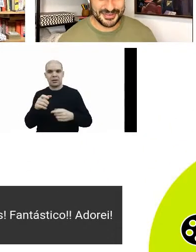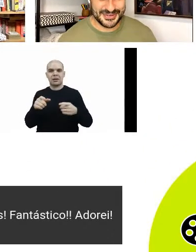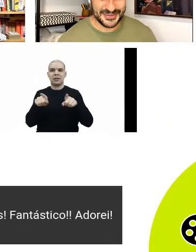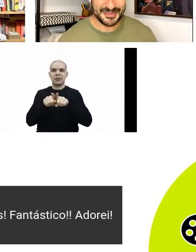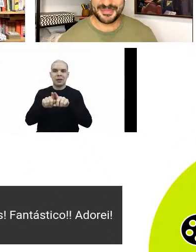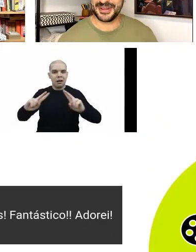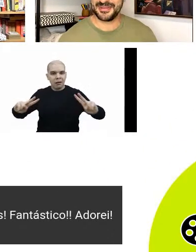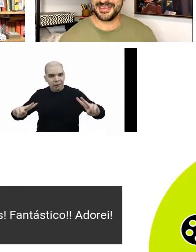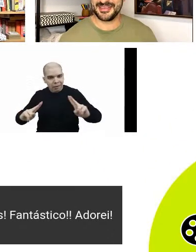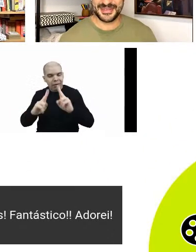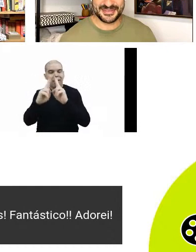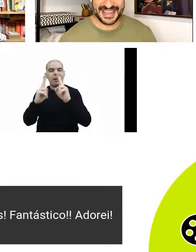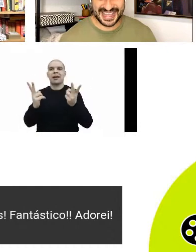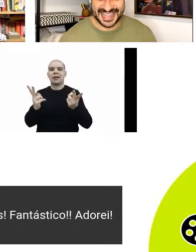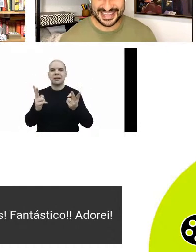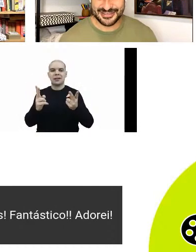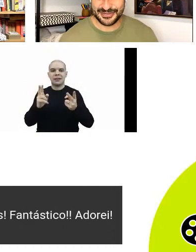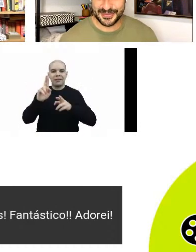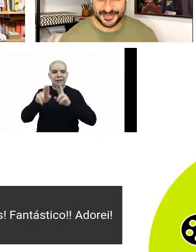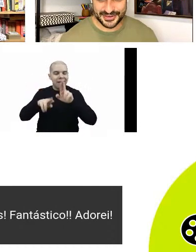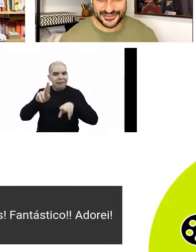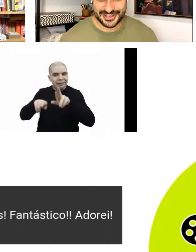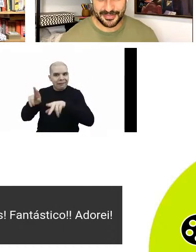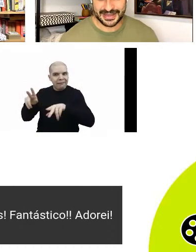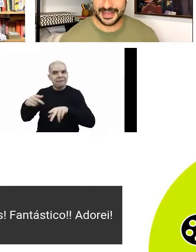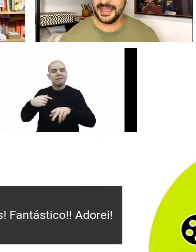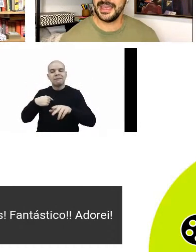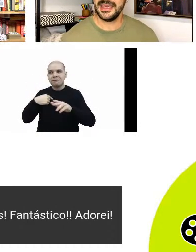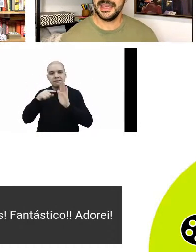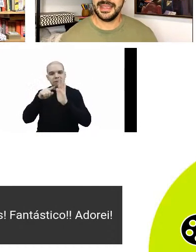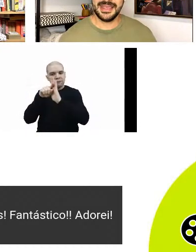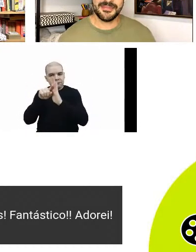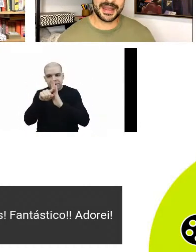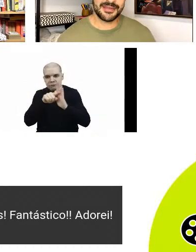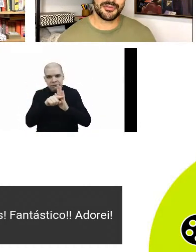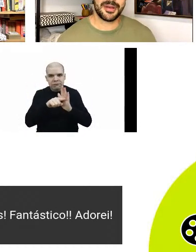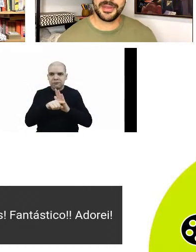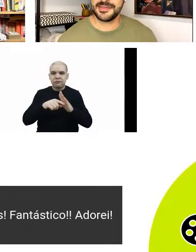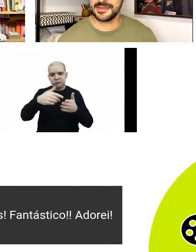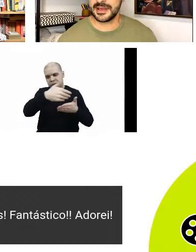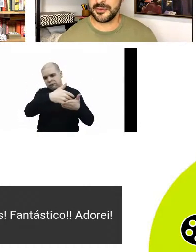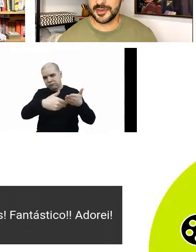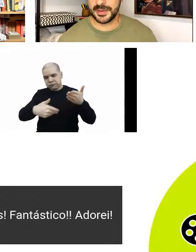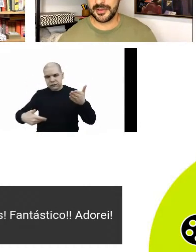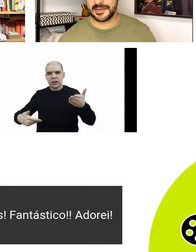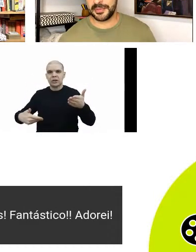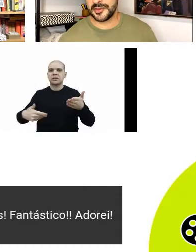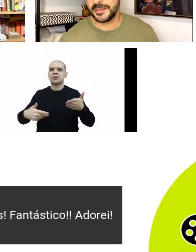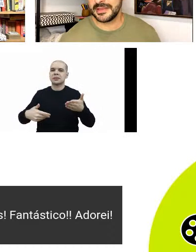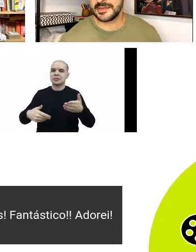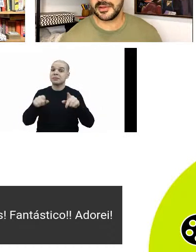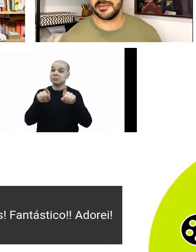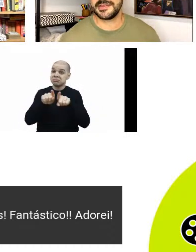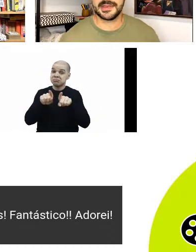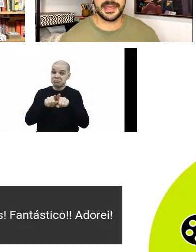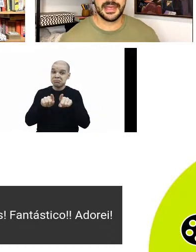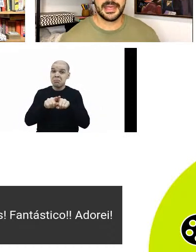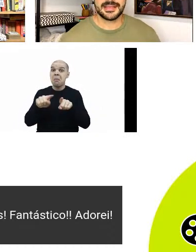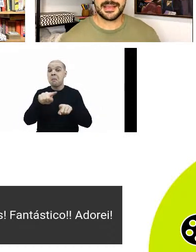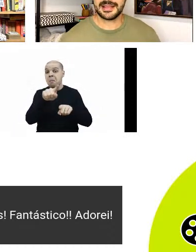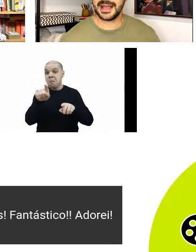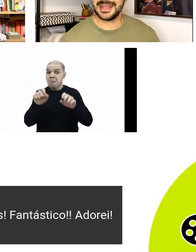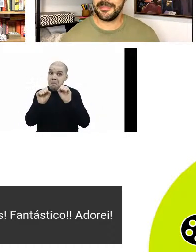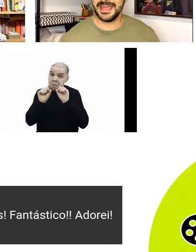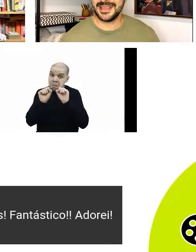também proporciono uma programação muito variada de filmes para a gente debater e em breve eu vou abrir as inscrições para a nossa próxima edição que vai